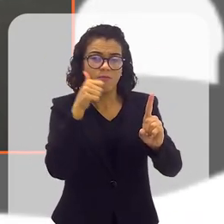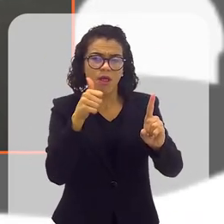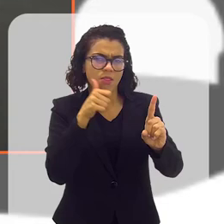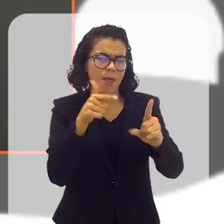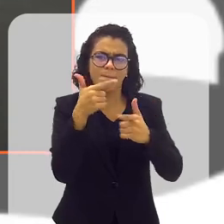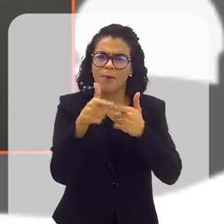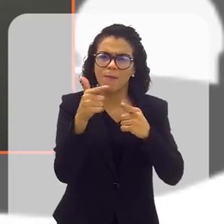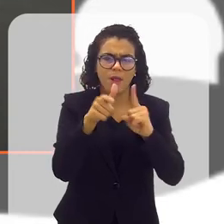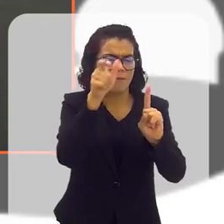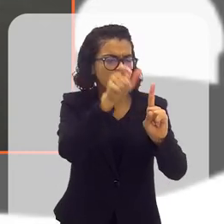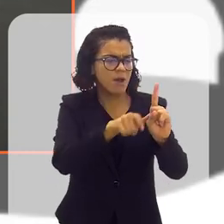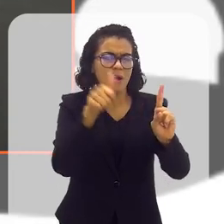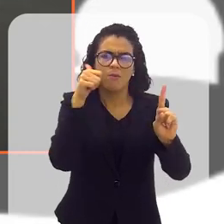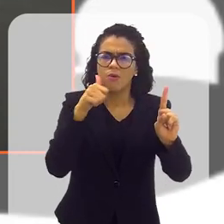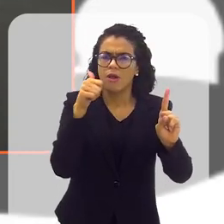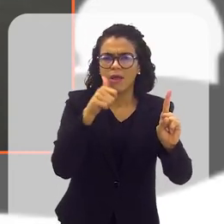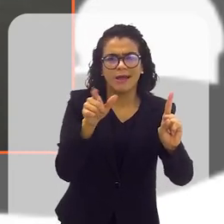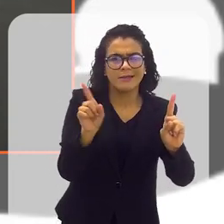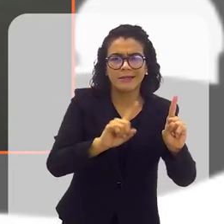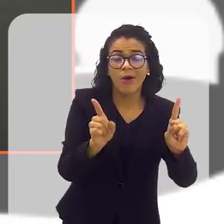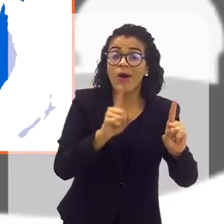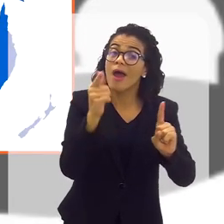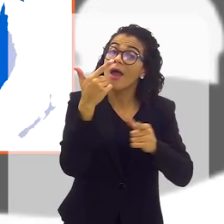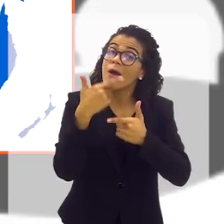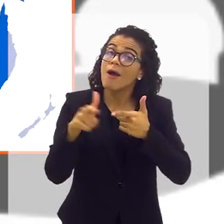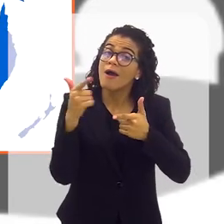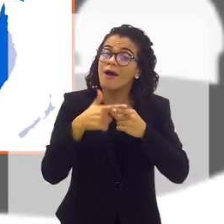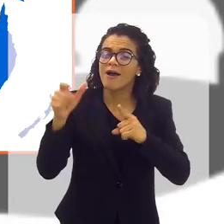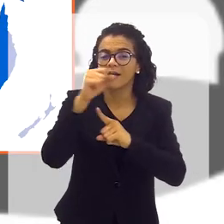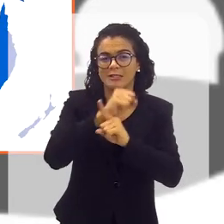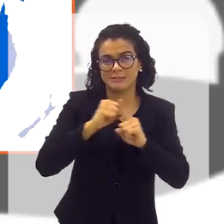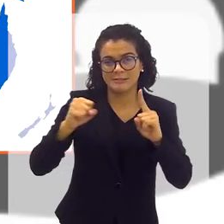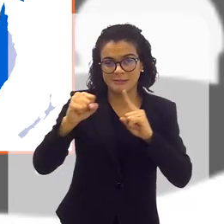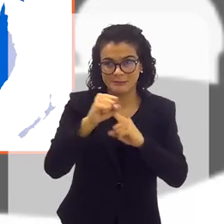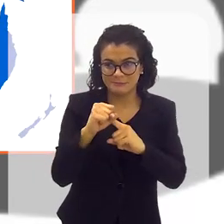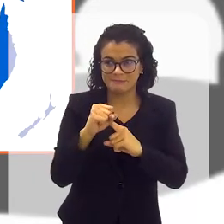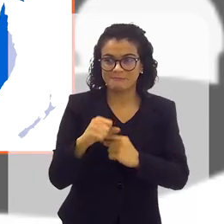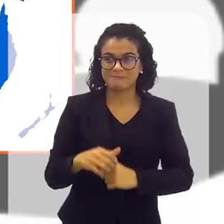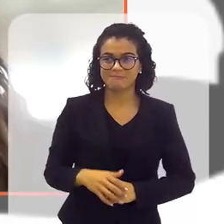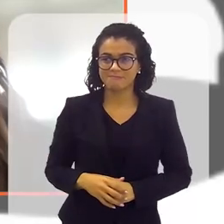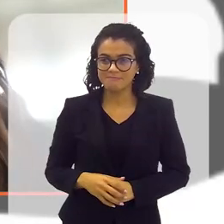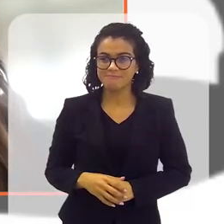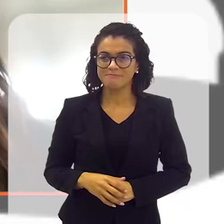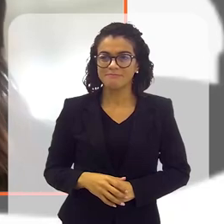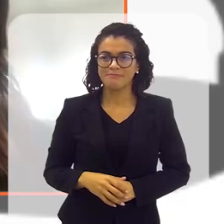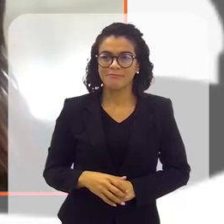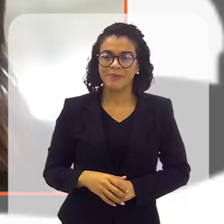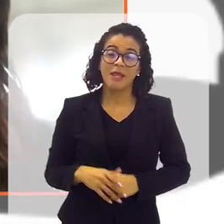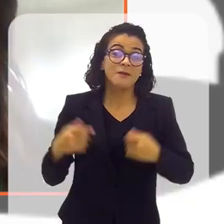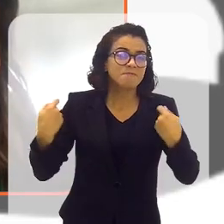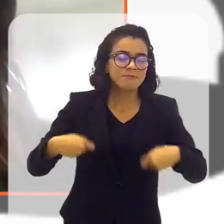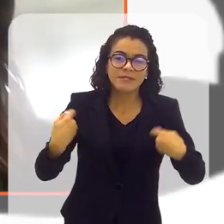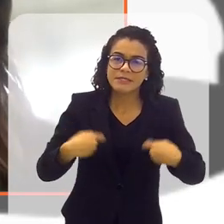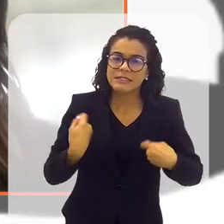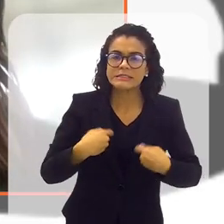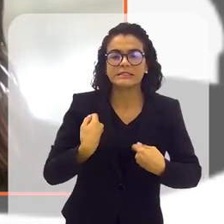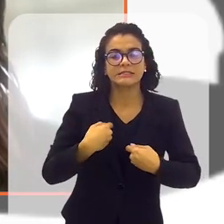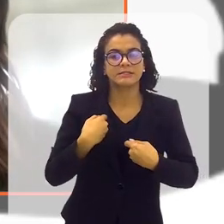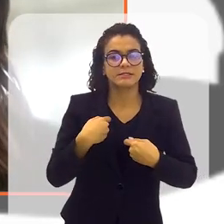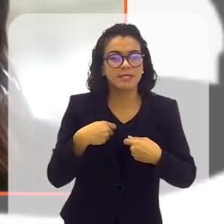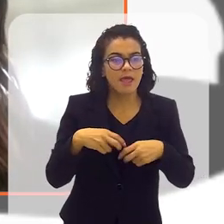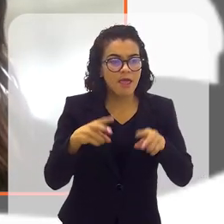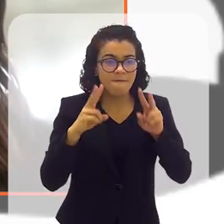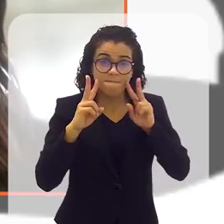a mulher não é um problema de mulheres, é um problema da sociedade, que precisa